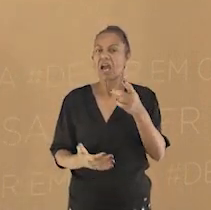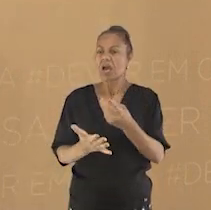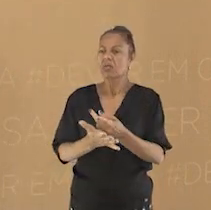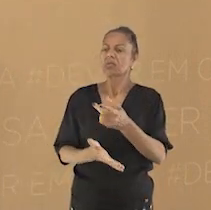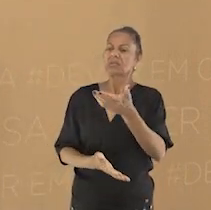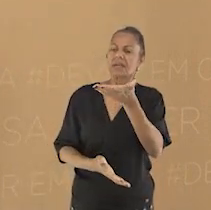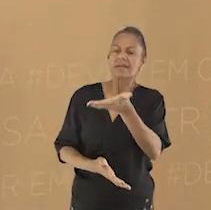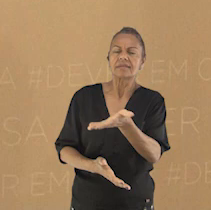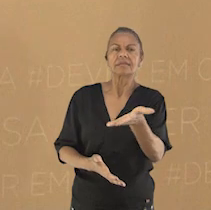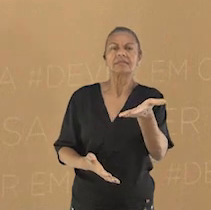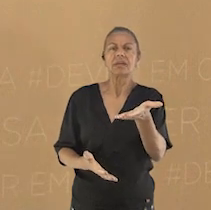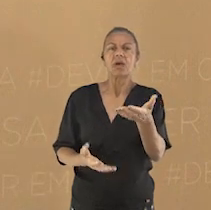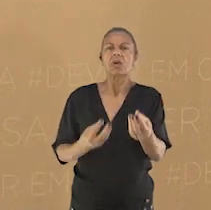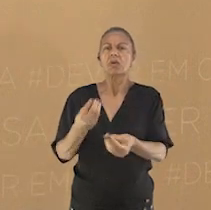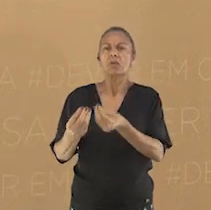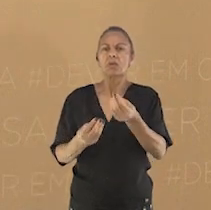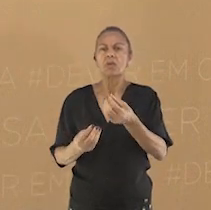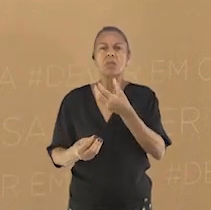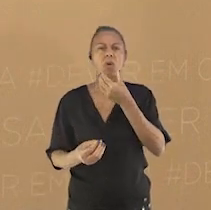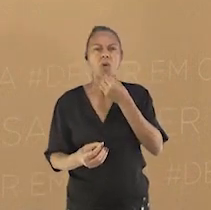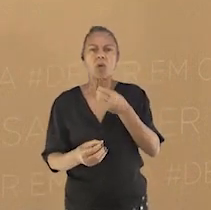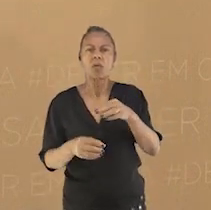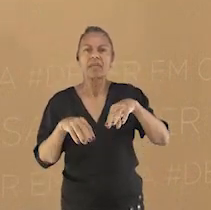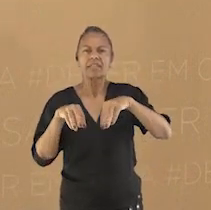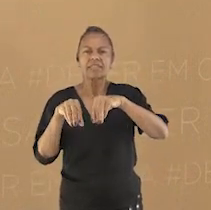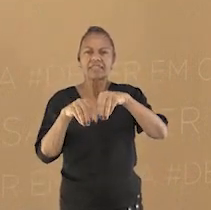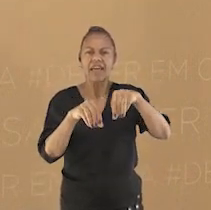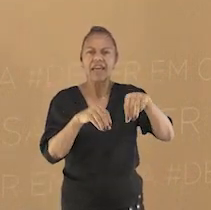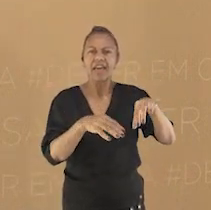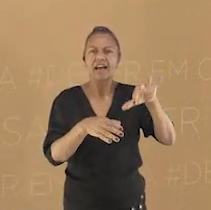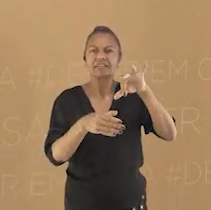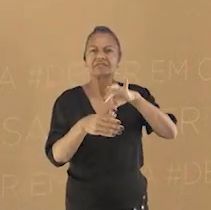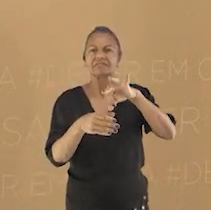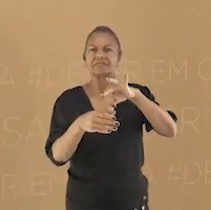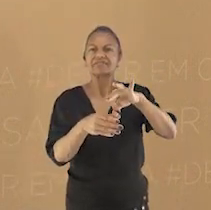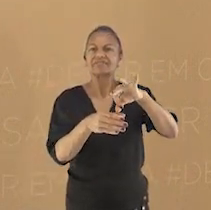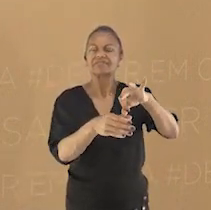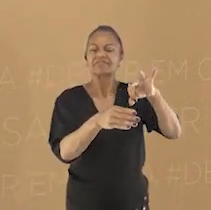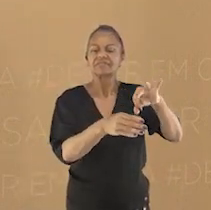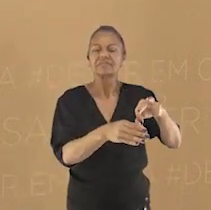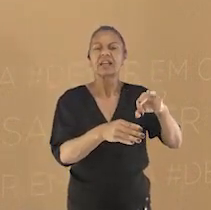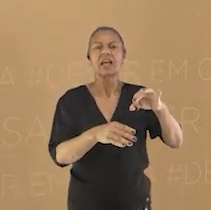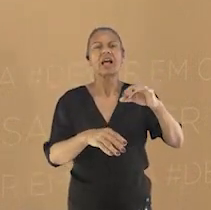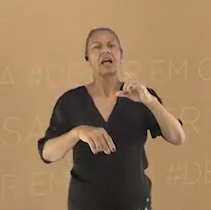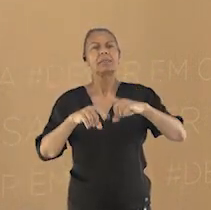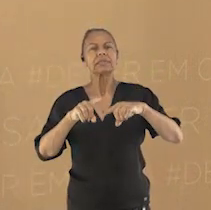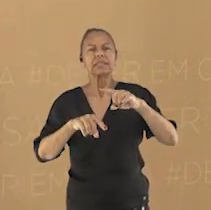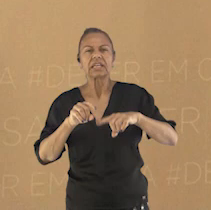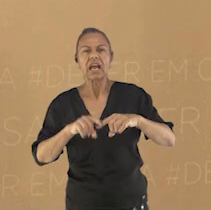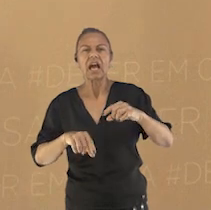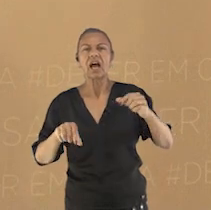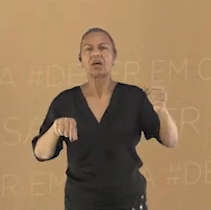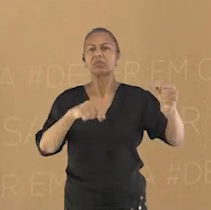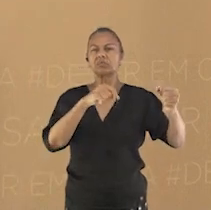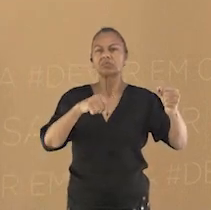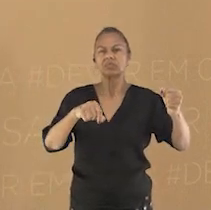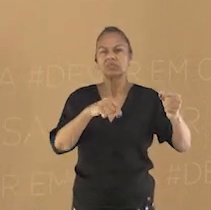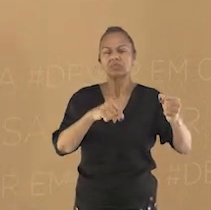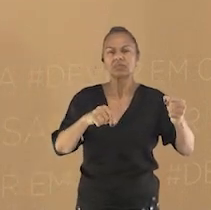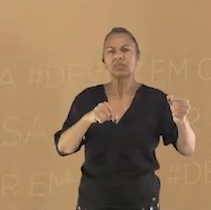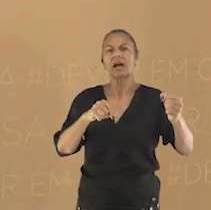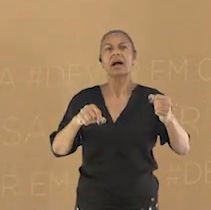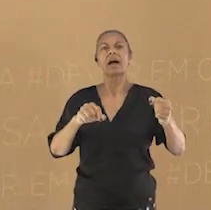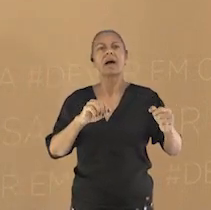a cultivar a terra, a fabricar os instrumentos, qual a posição de sua sociedade tribal em relação a outras